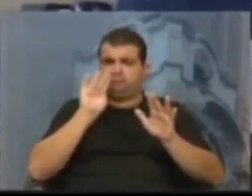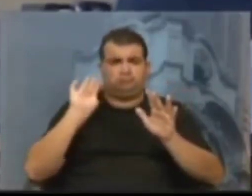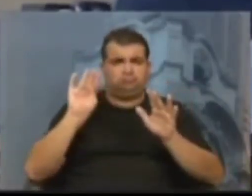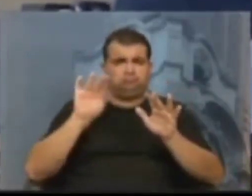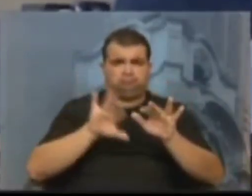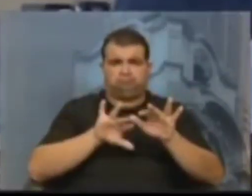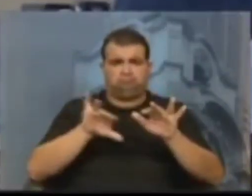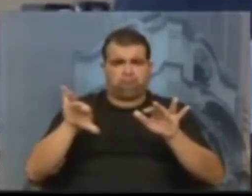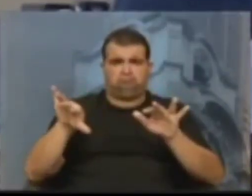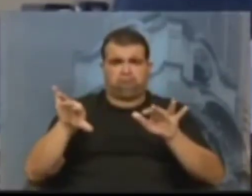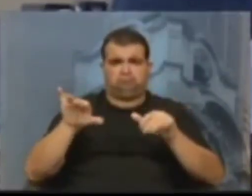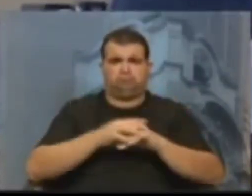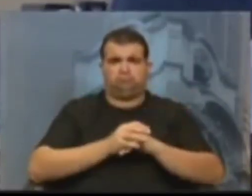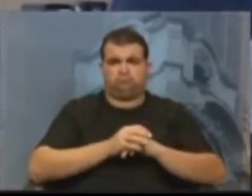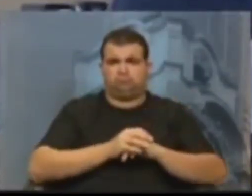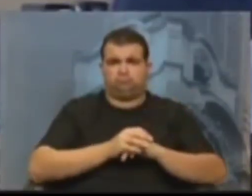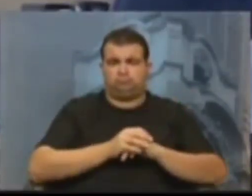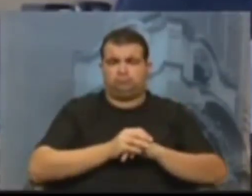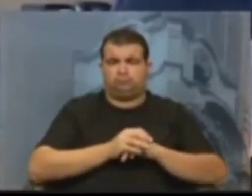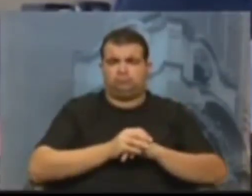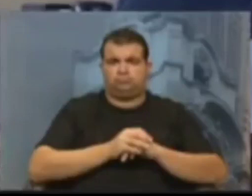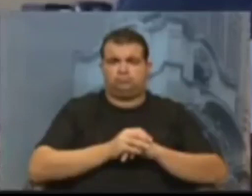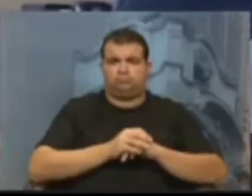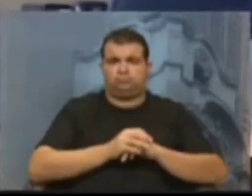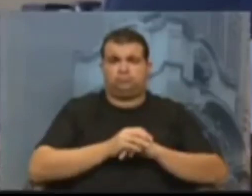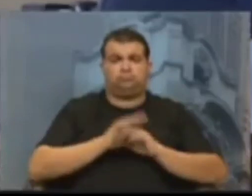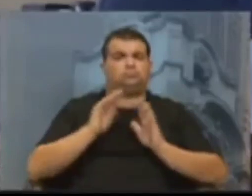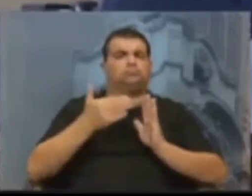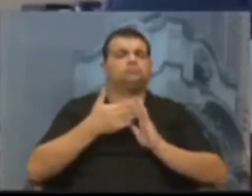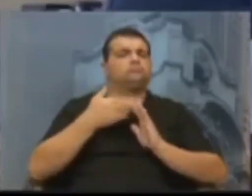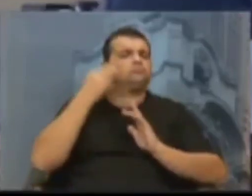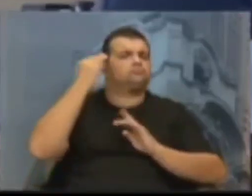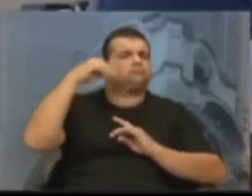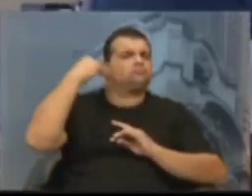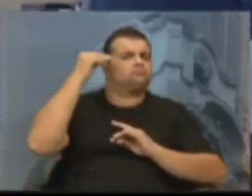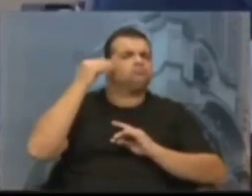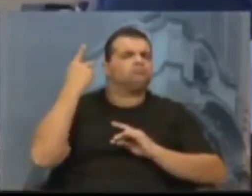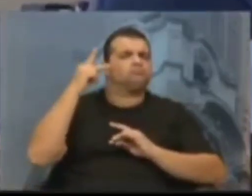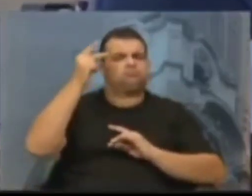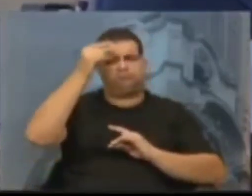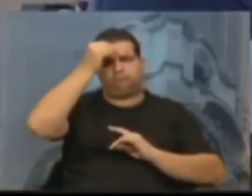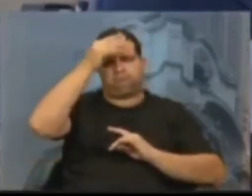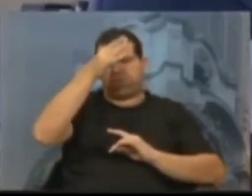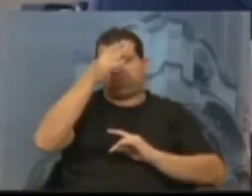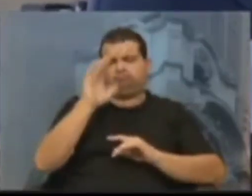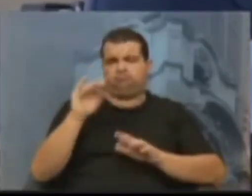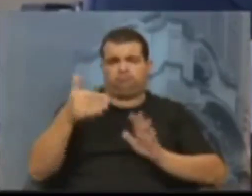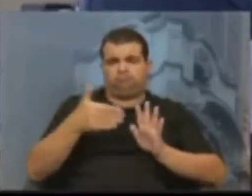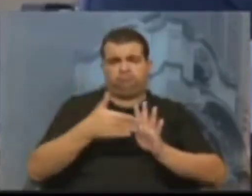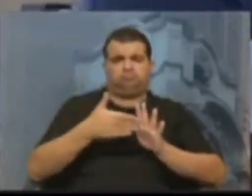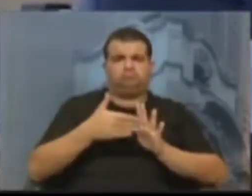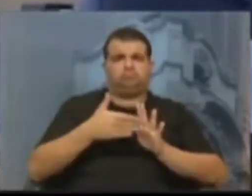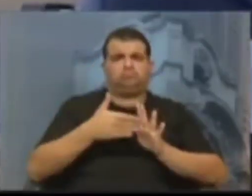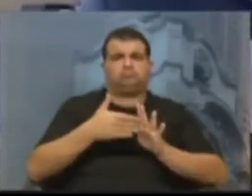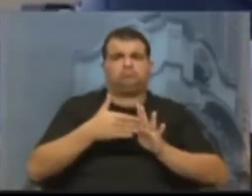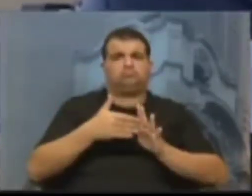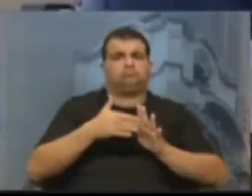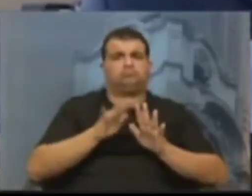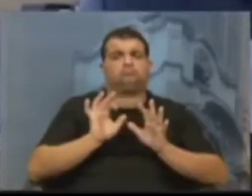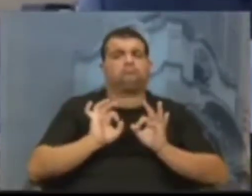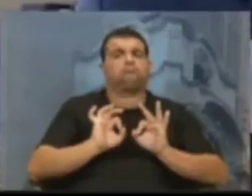todo o know-how, todo o conhecimento para simplesmente